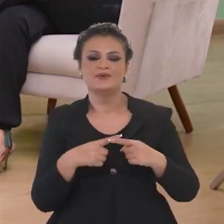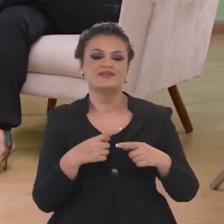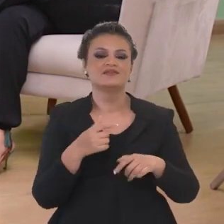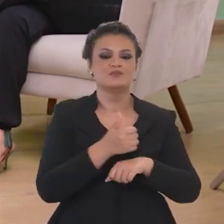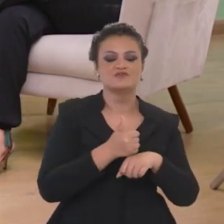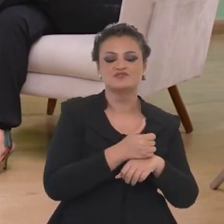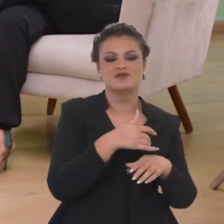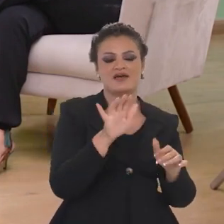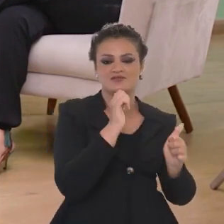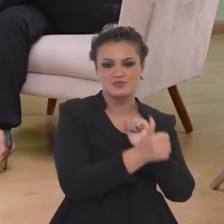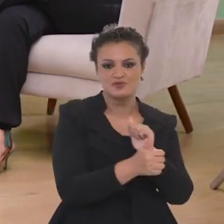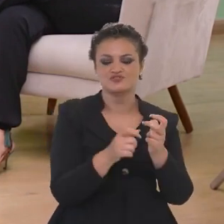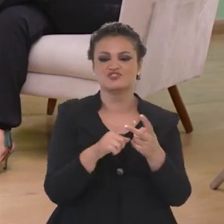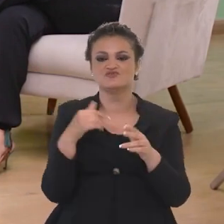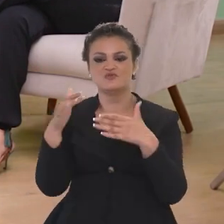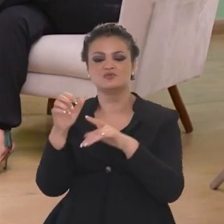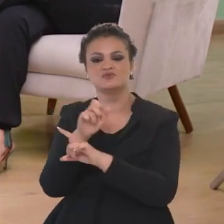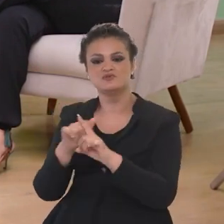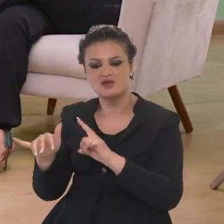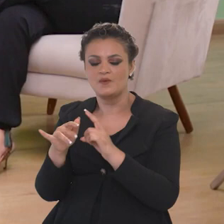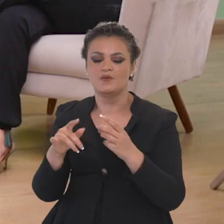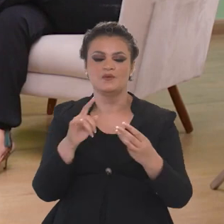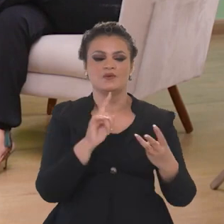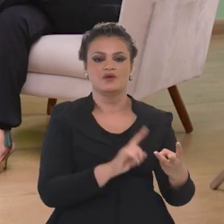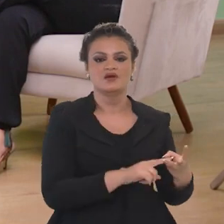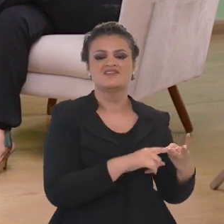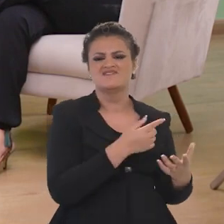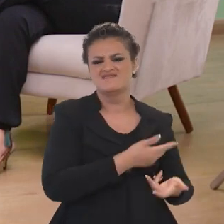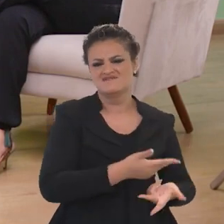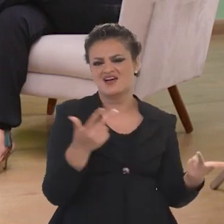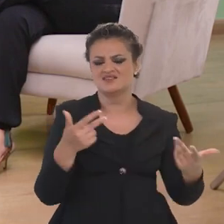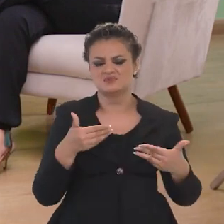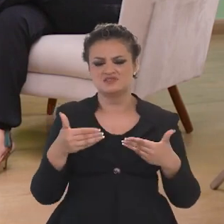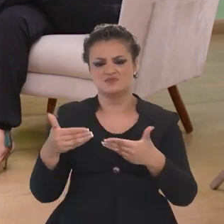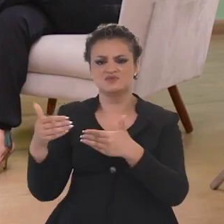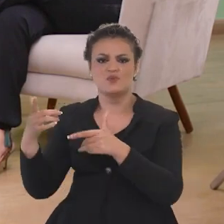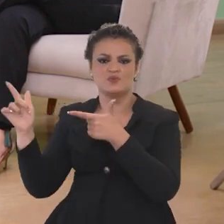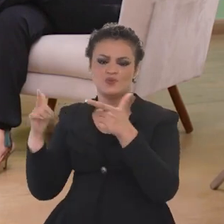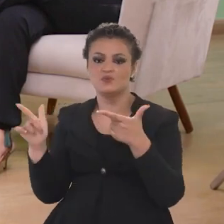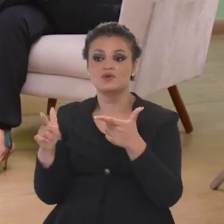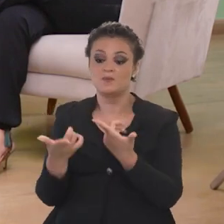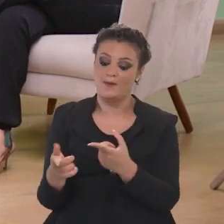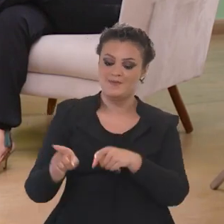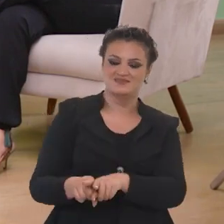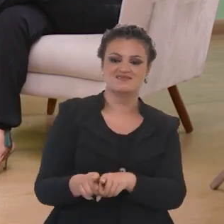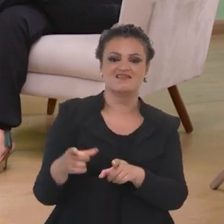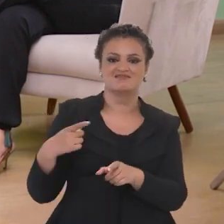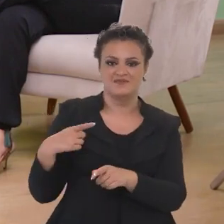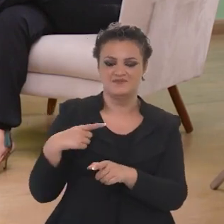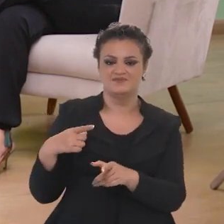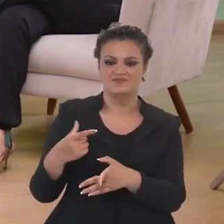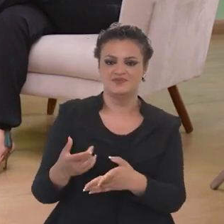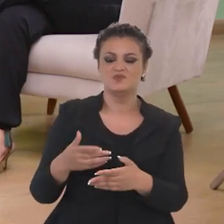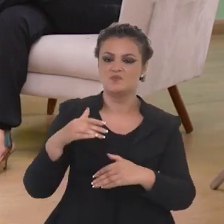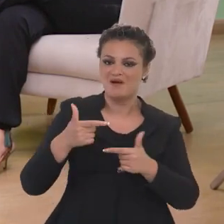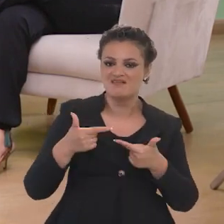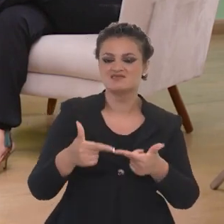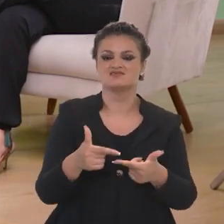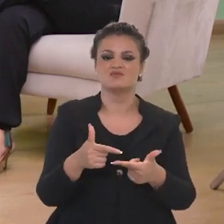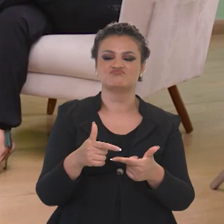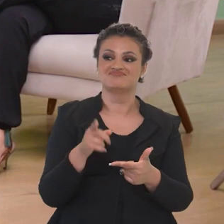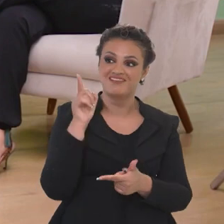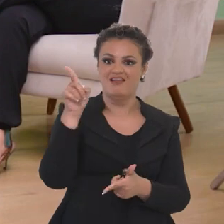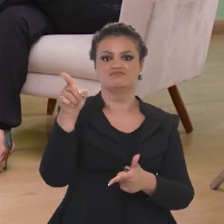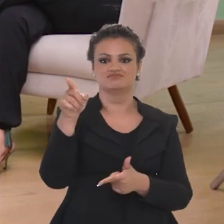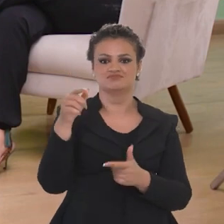o esporte, eu tenho que trabalhar com desenvolvimento social, eu tenho que trabalhar com diversos outros ministérios, porque são parceiros numa ação concreta que